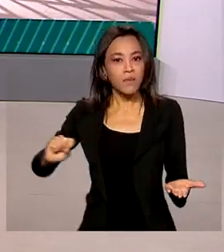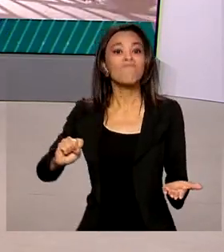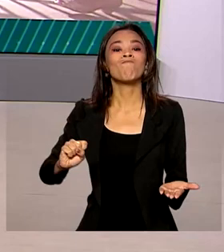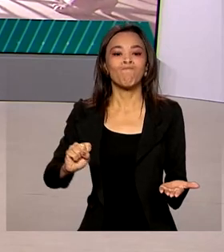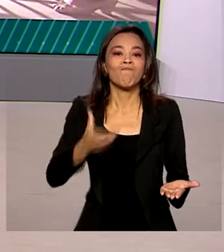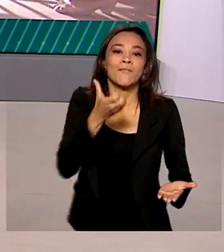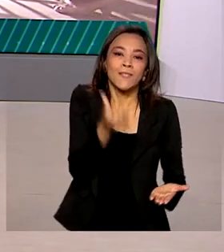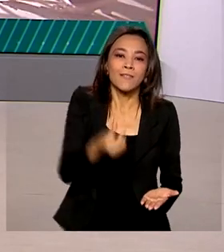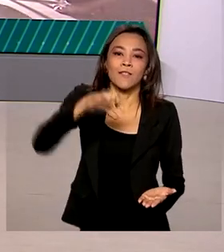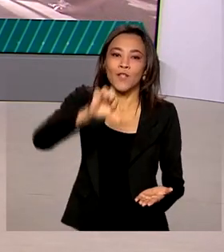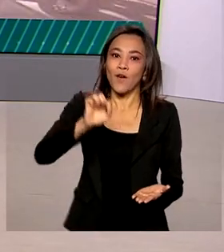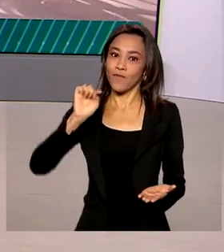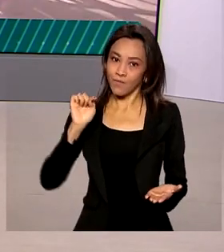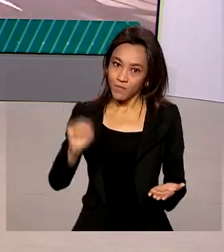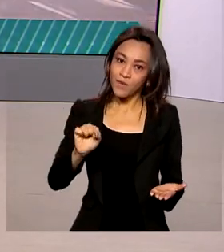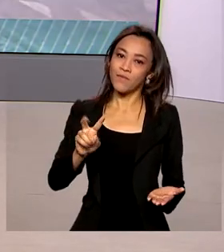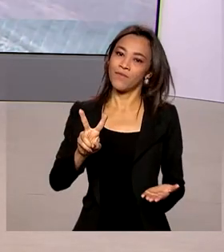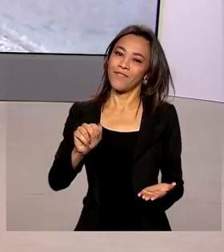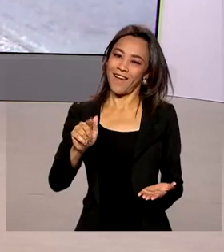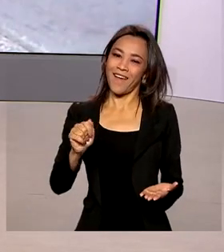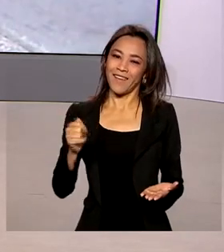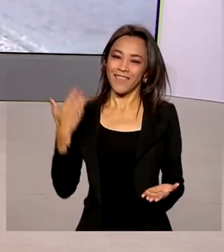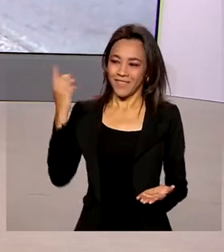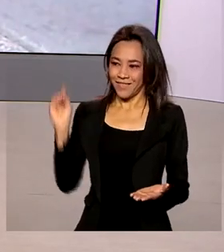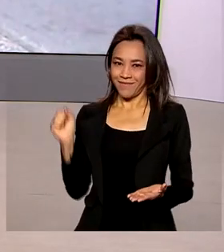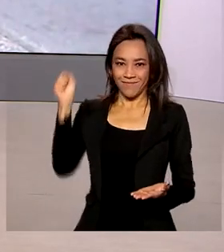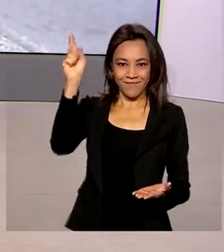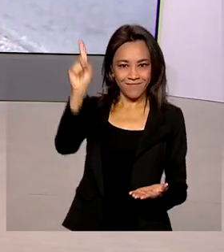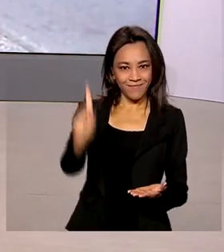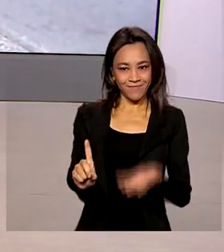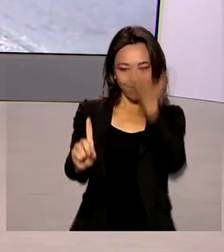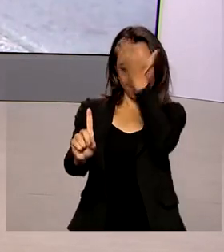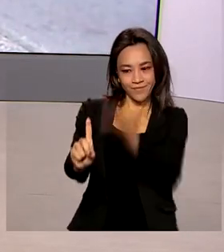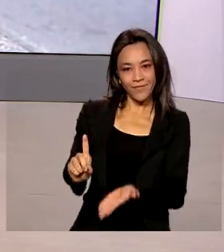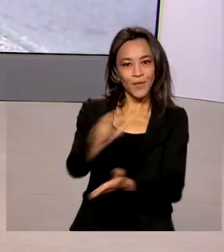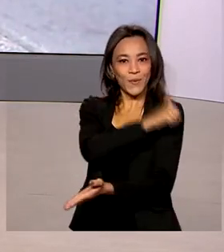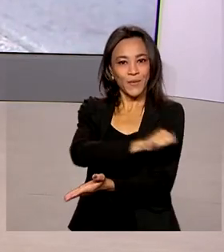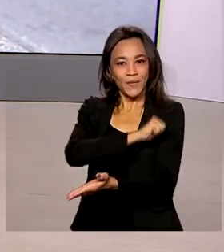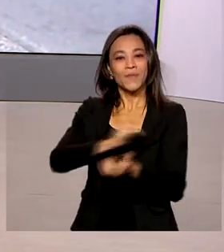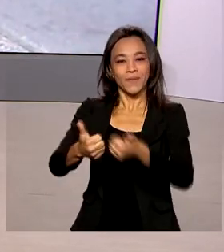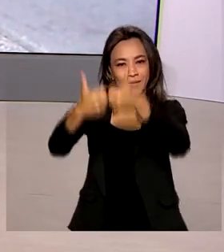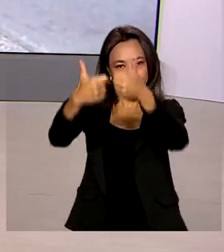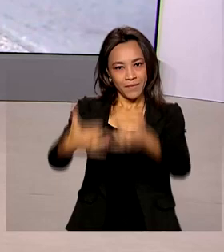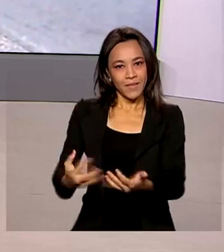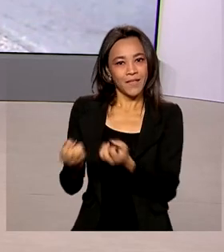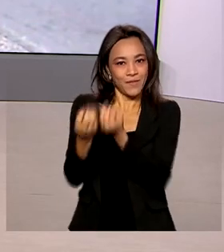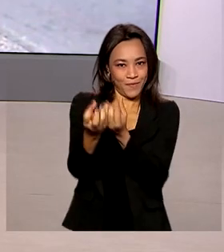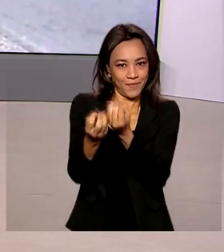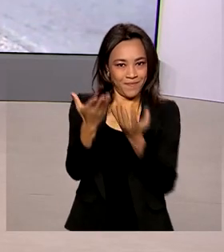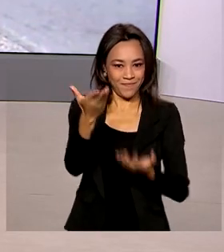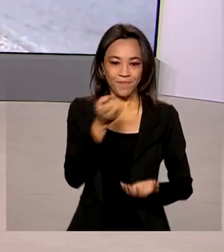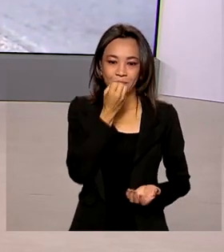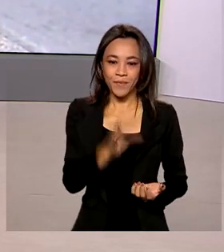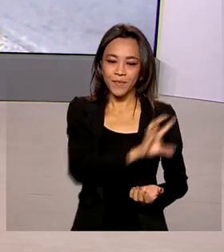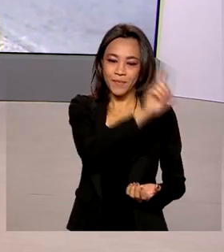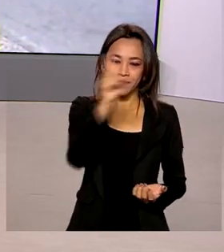69 mil vagas. repórter Tiago Pimenta, direto do Rio de Janeiro, traz as informações para a gente. Bom dia, Tiago.